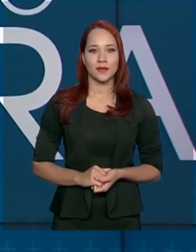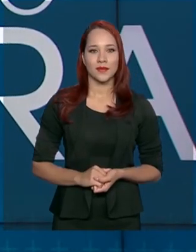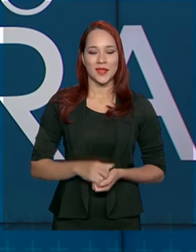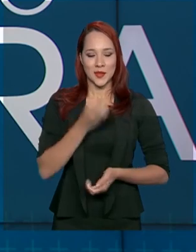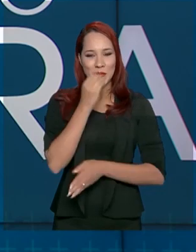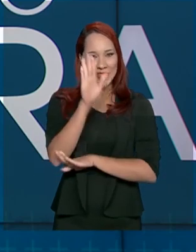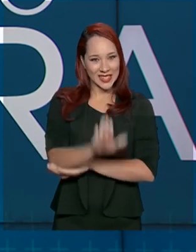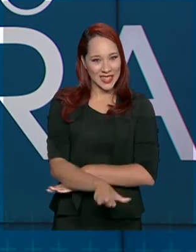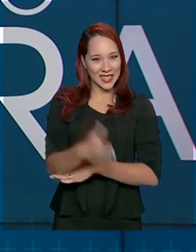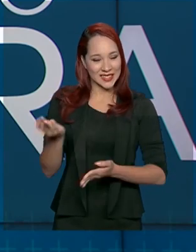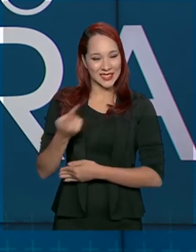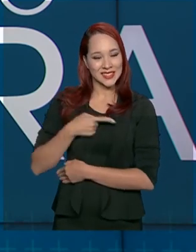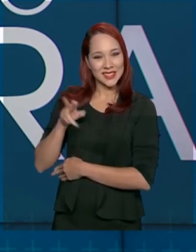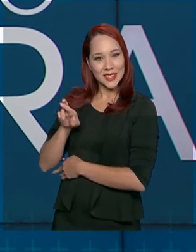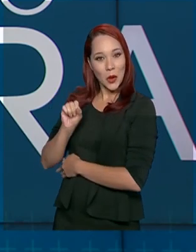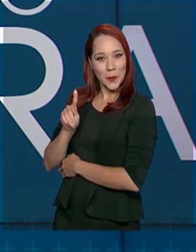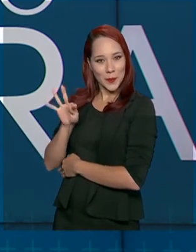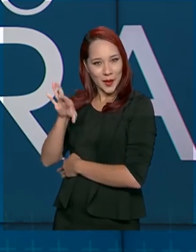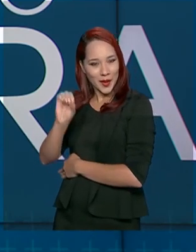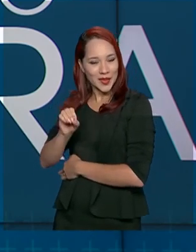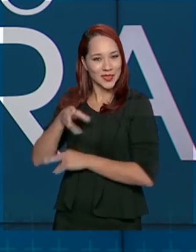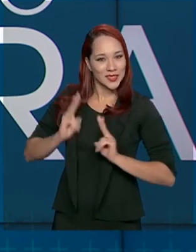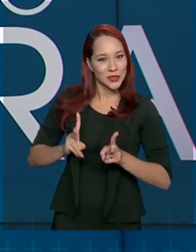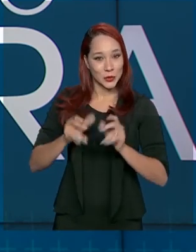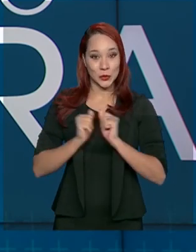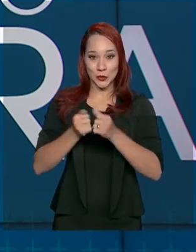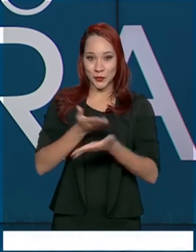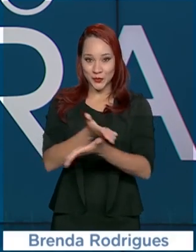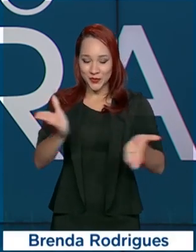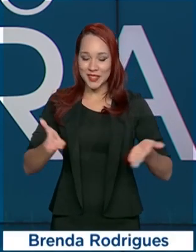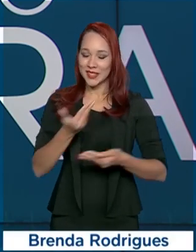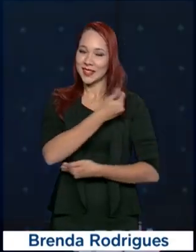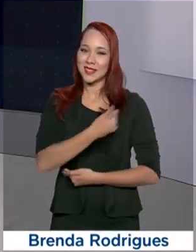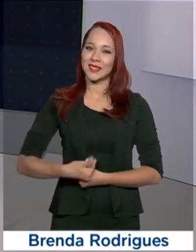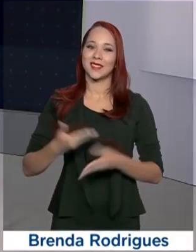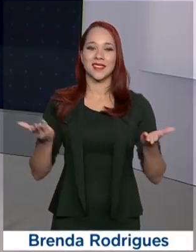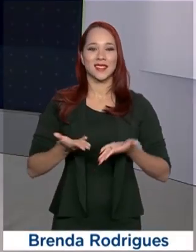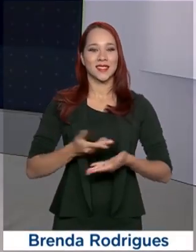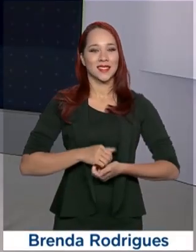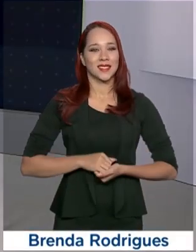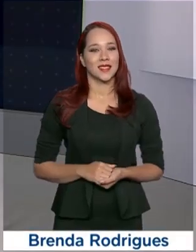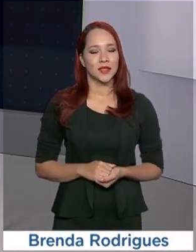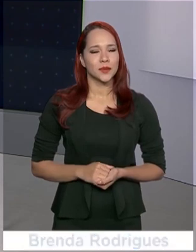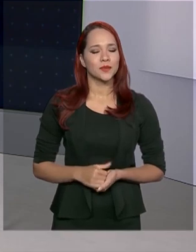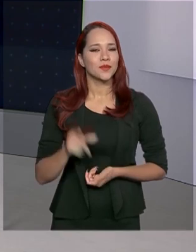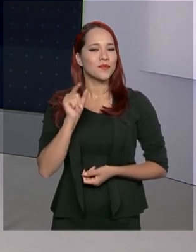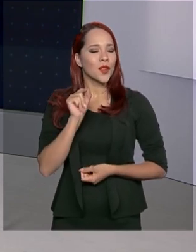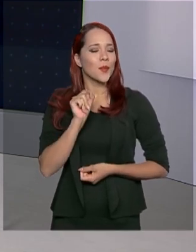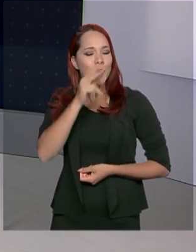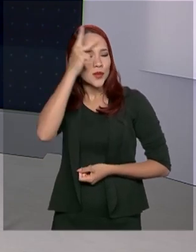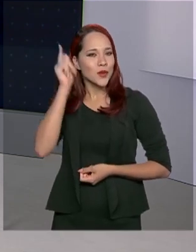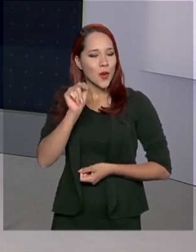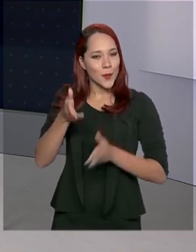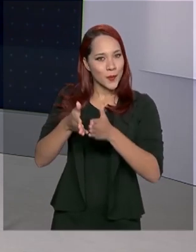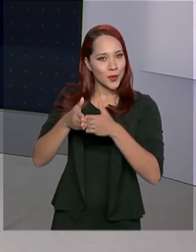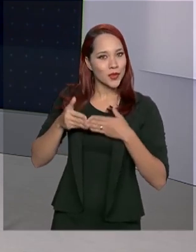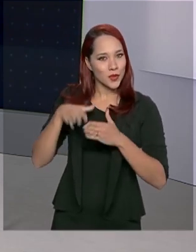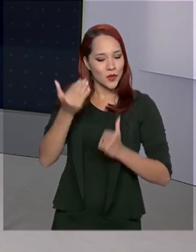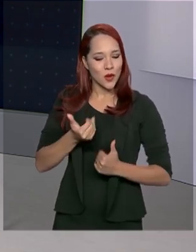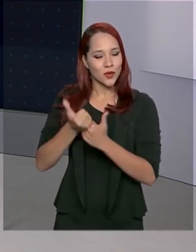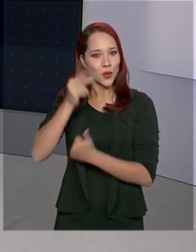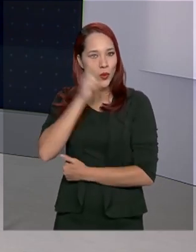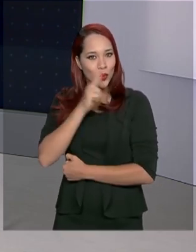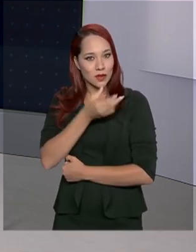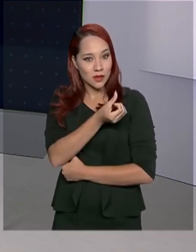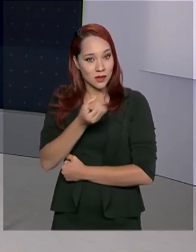Boa tarde, eu Roberto Camargo sigo com você em mais um Governo Agora. Quem fez a solicitação do auxílio emergencial